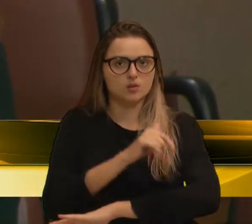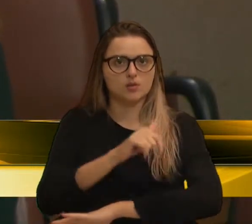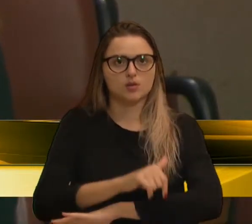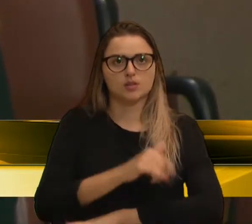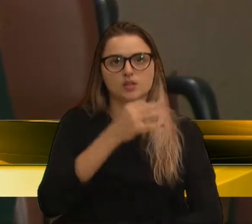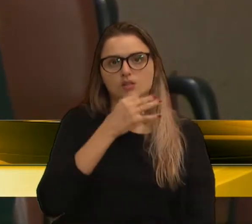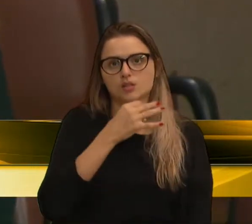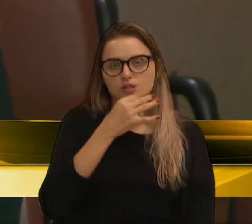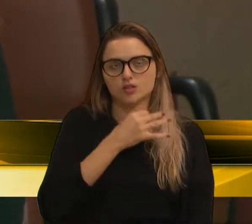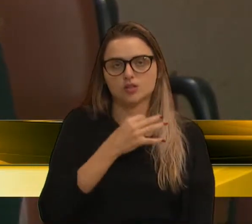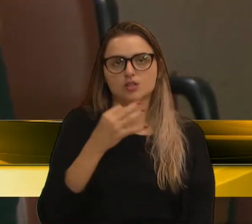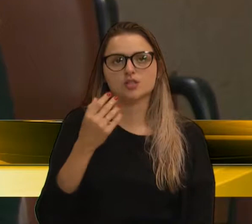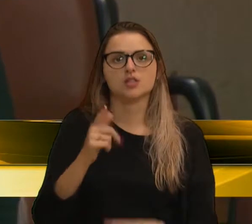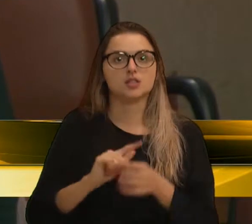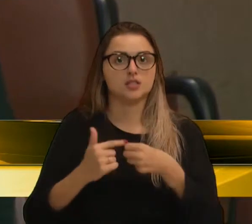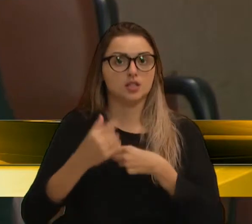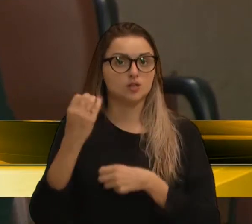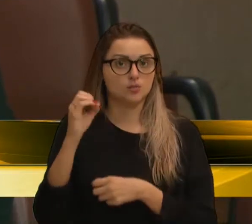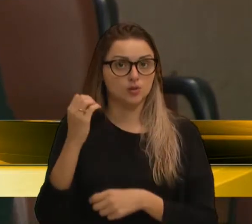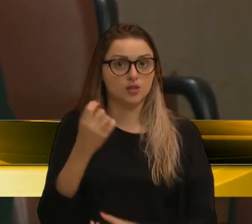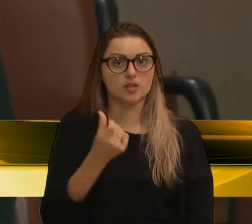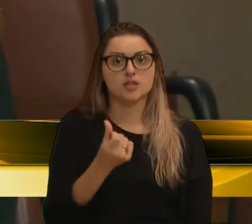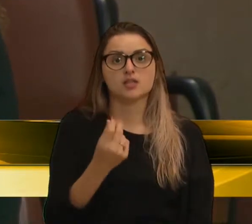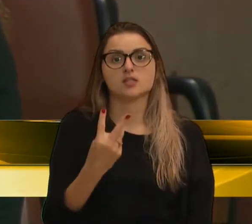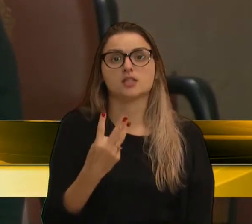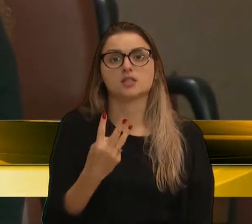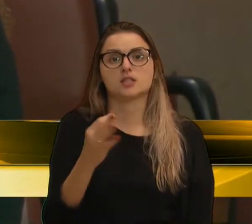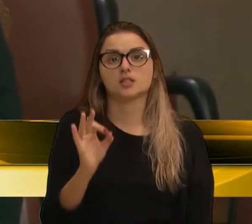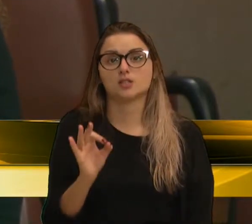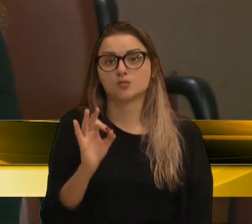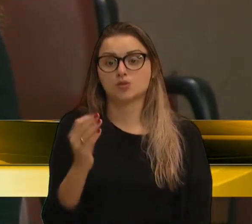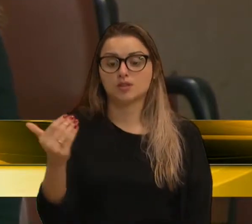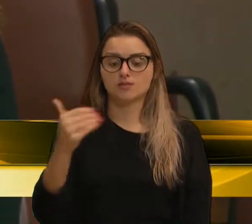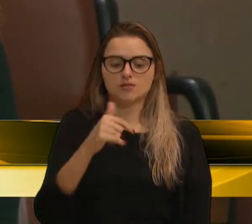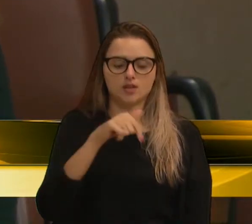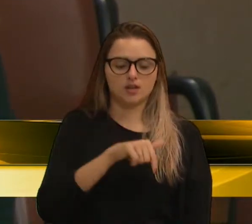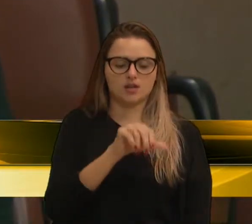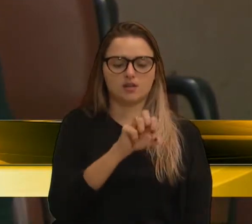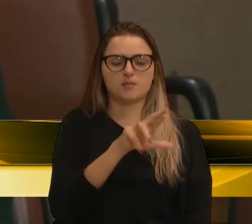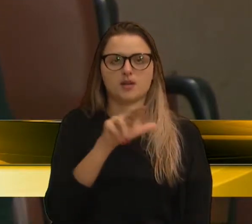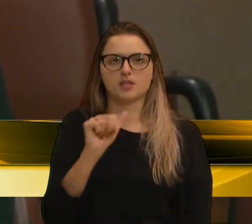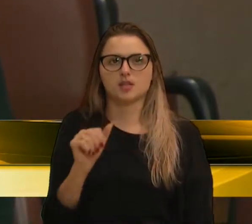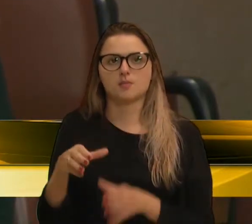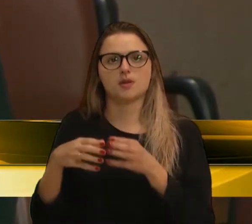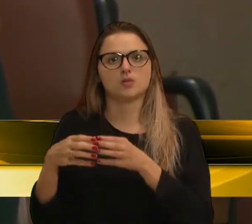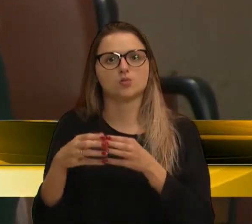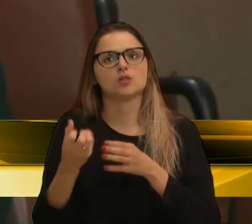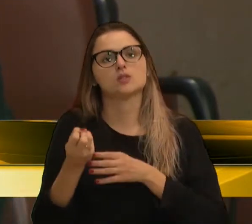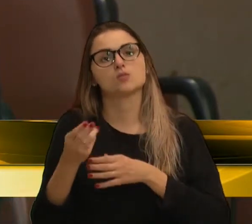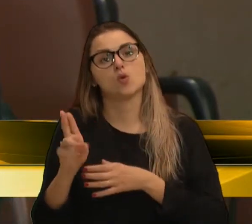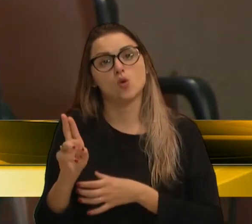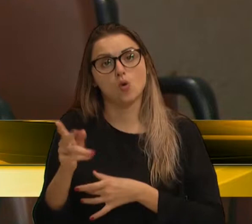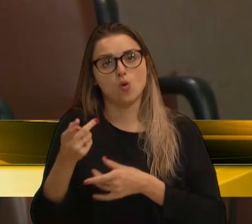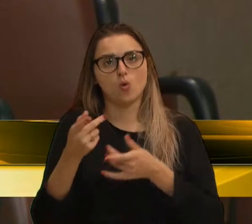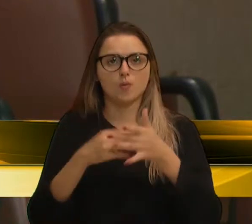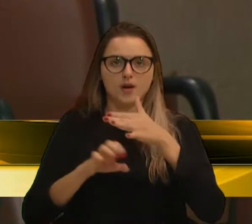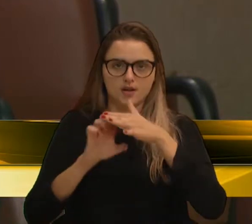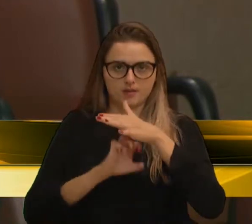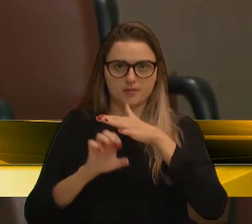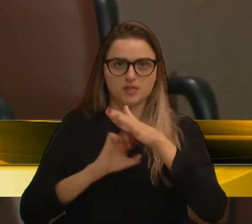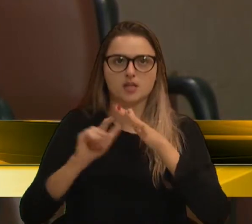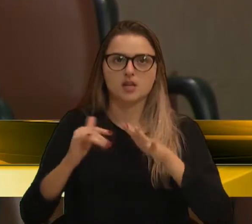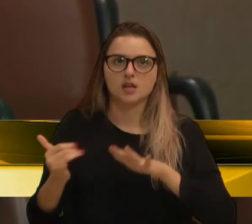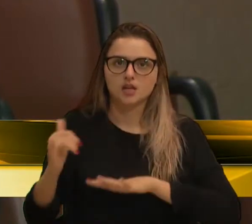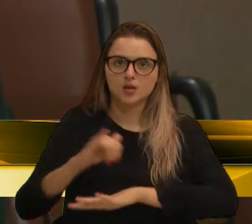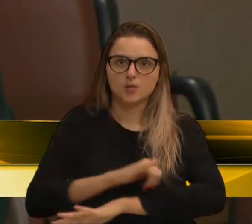em Porto Alegre, 63% vem para a região da Serra, para turismo ou negócios. É um aeroporto que